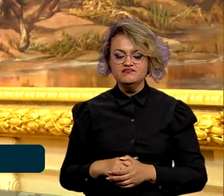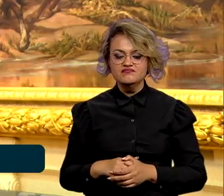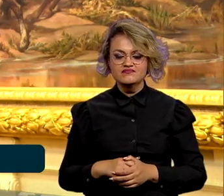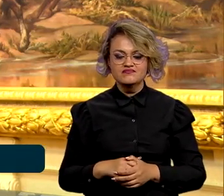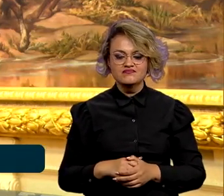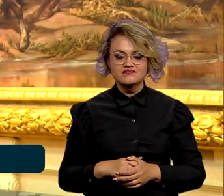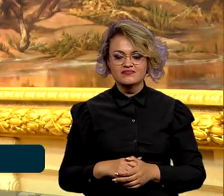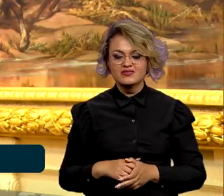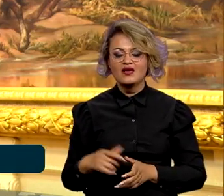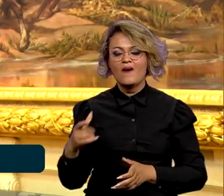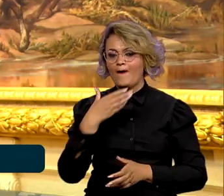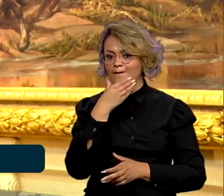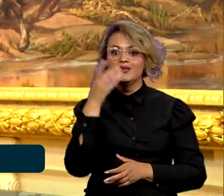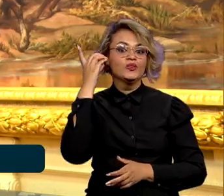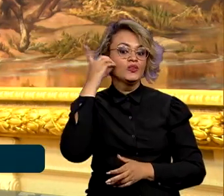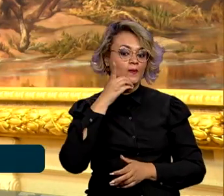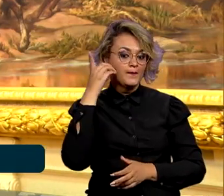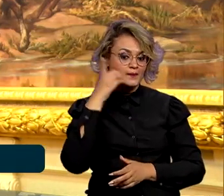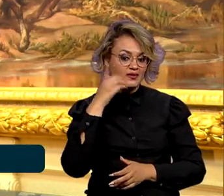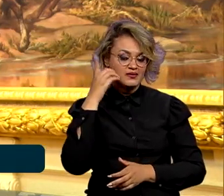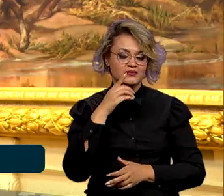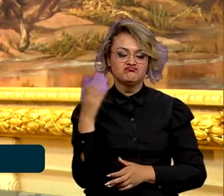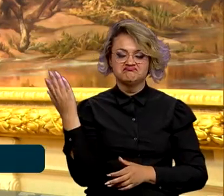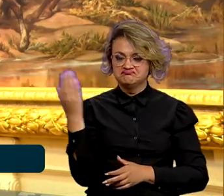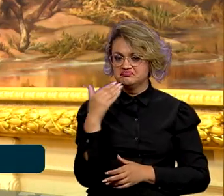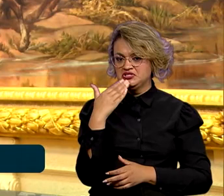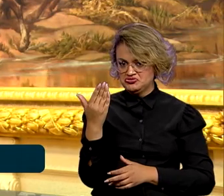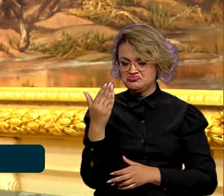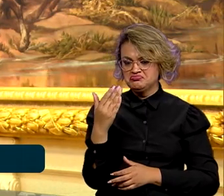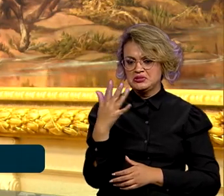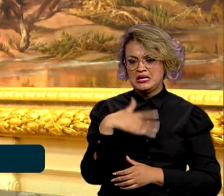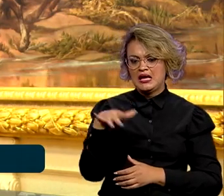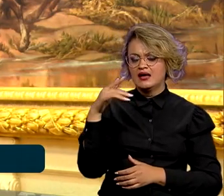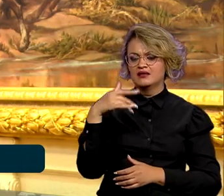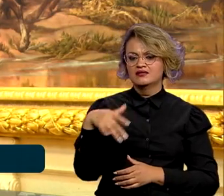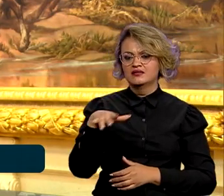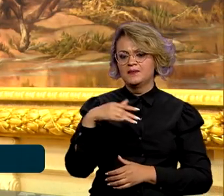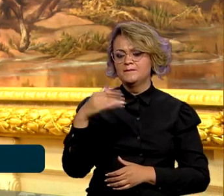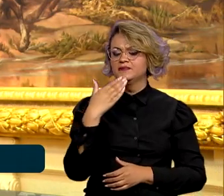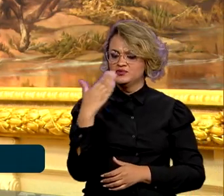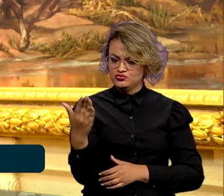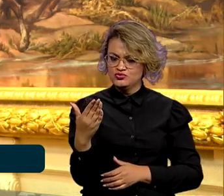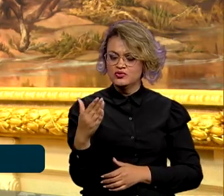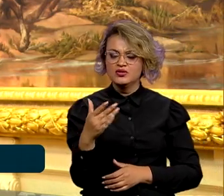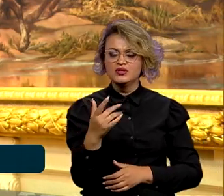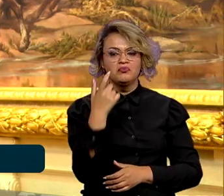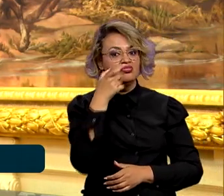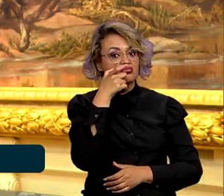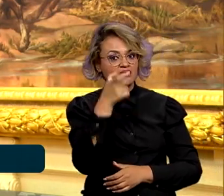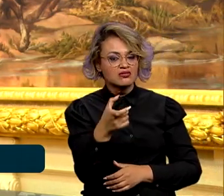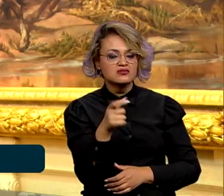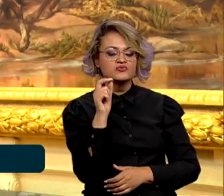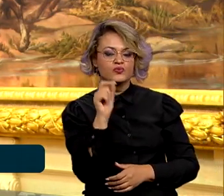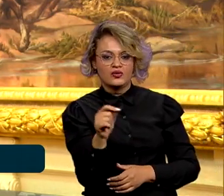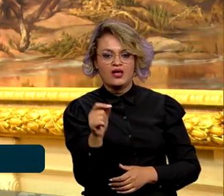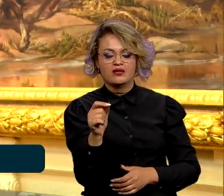Dom Pedro, ou seja, da monarquia que tinha como interesse